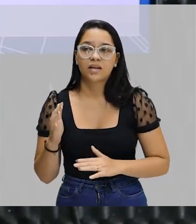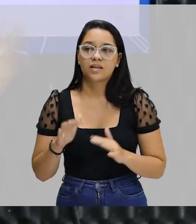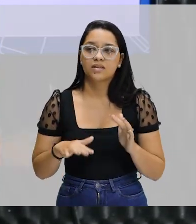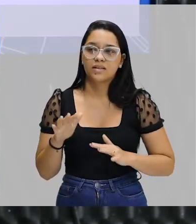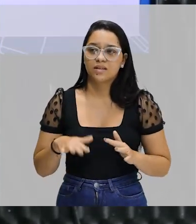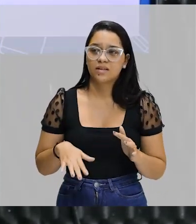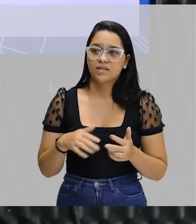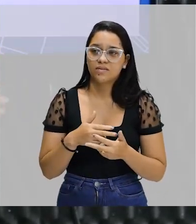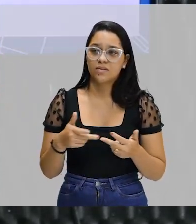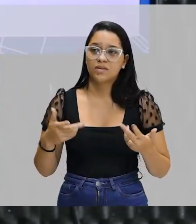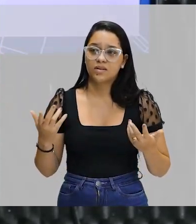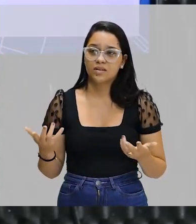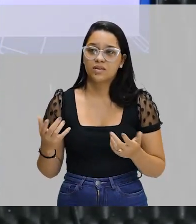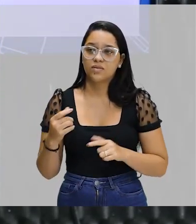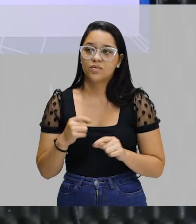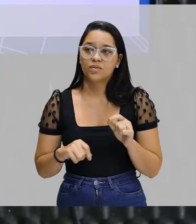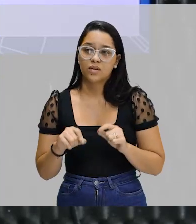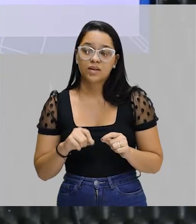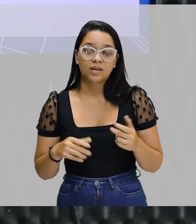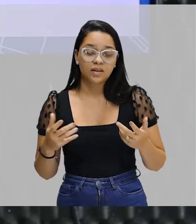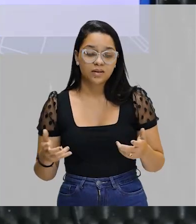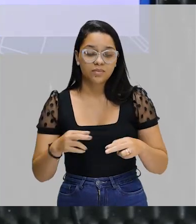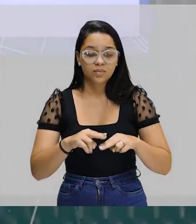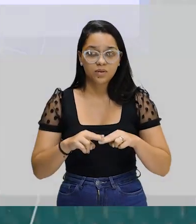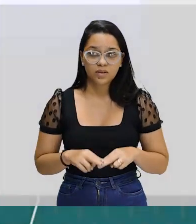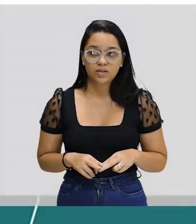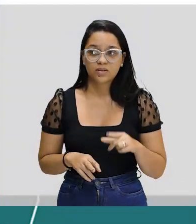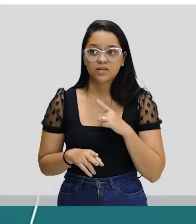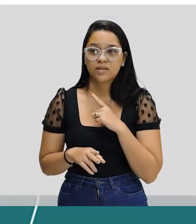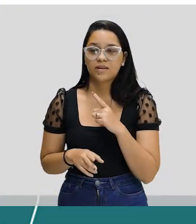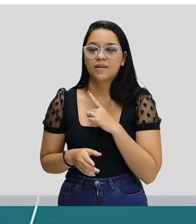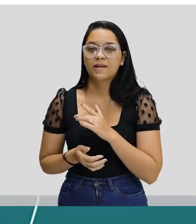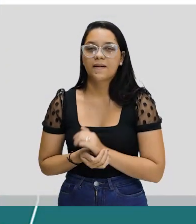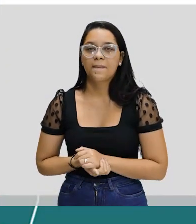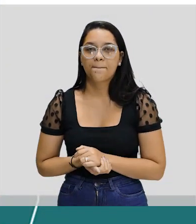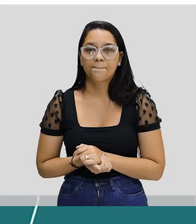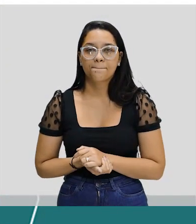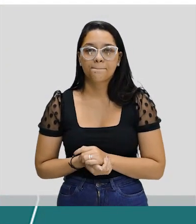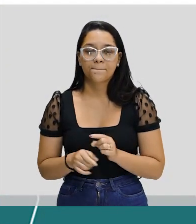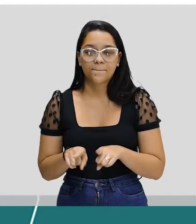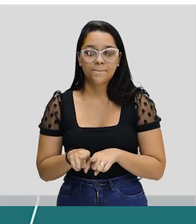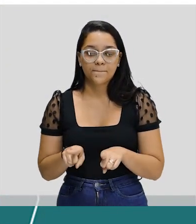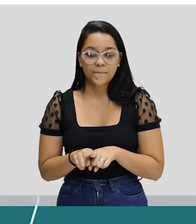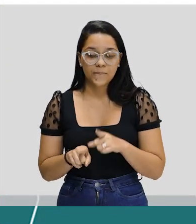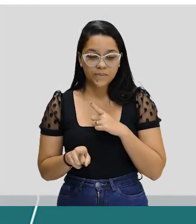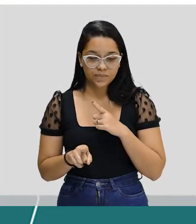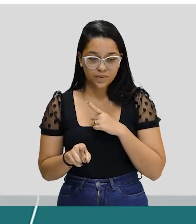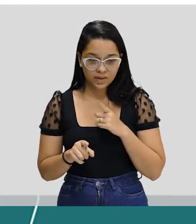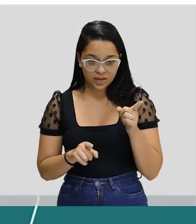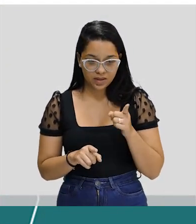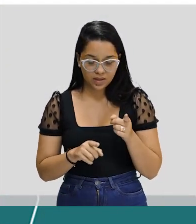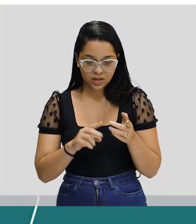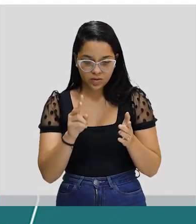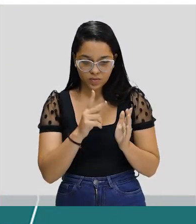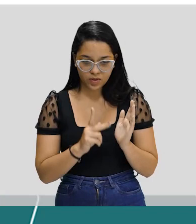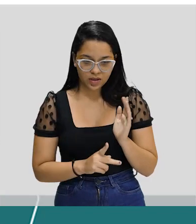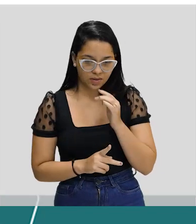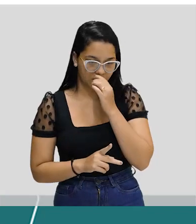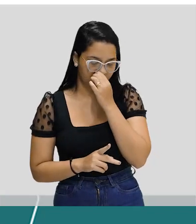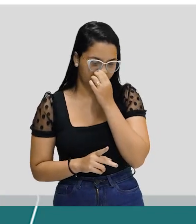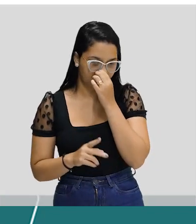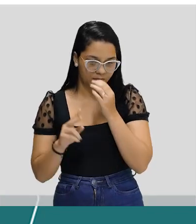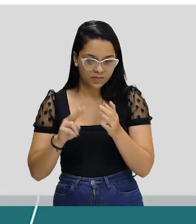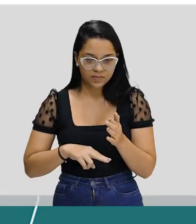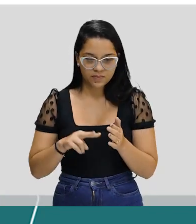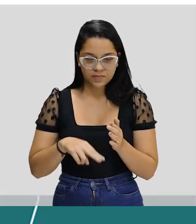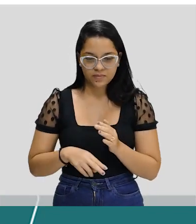às vezes as coisas estão fora do lugar. Então, consequentemente, fica com o tempo livre, né? A gente tem aqui a perfeição. É pra finalizar, vamos